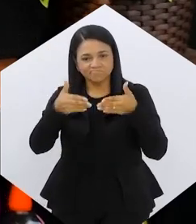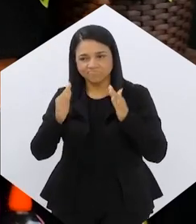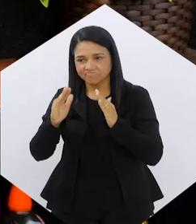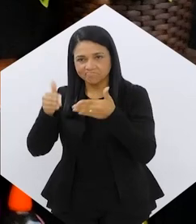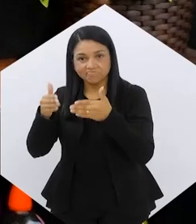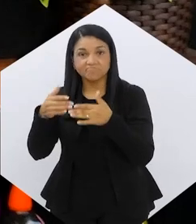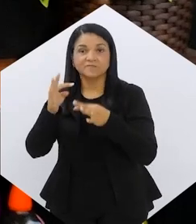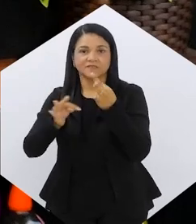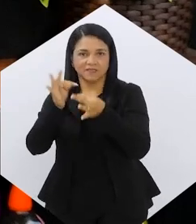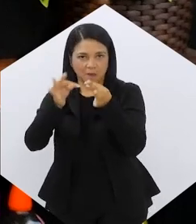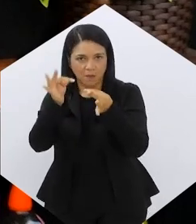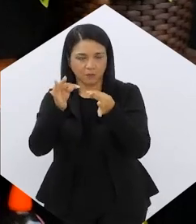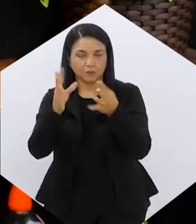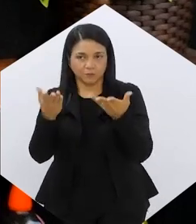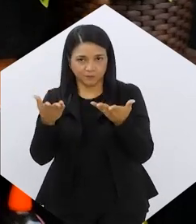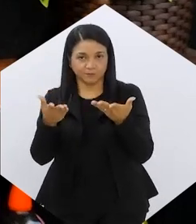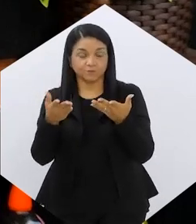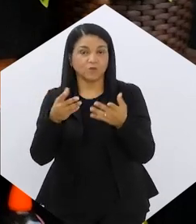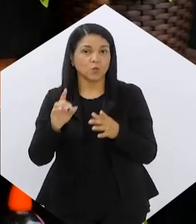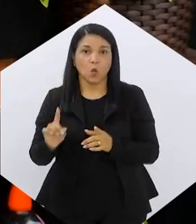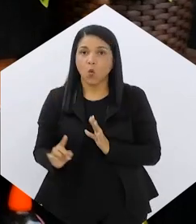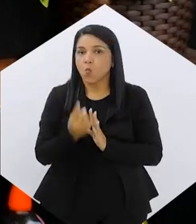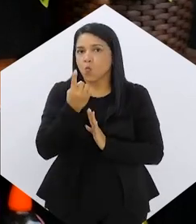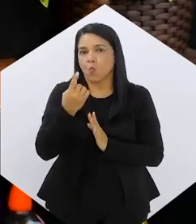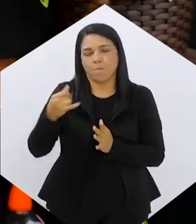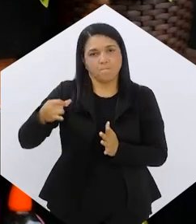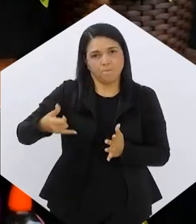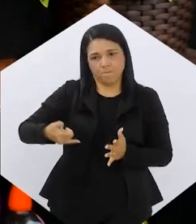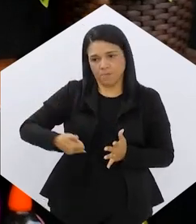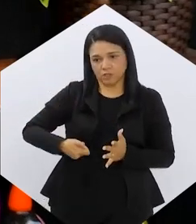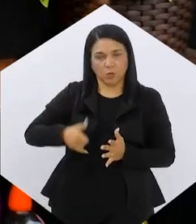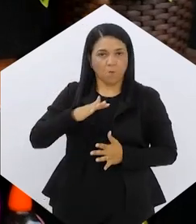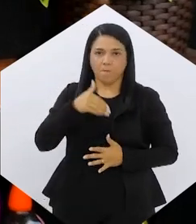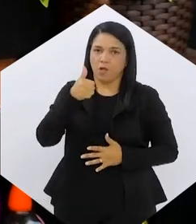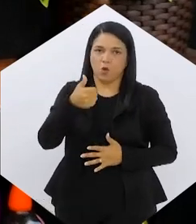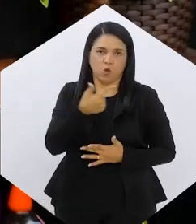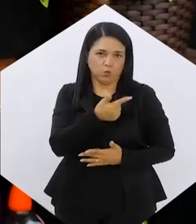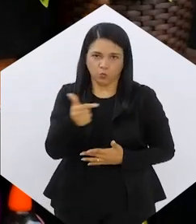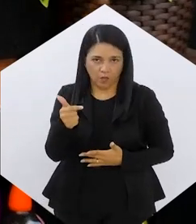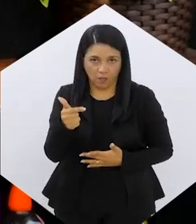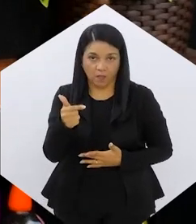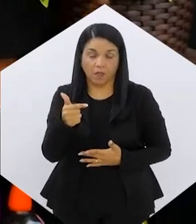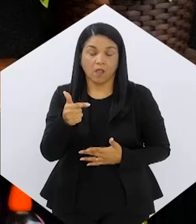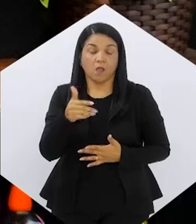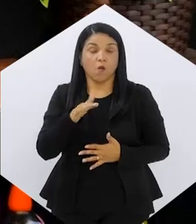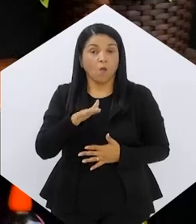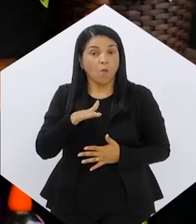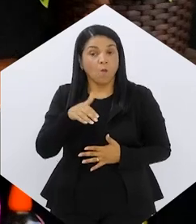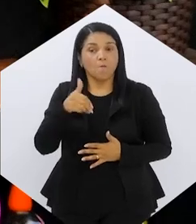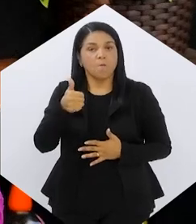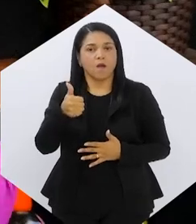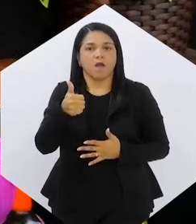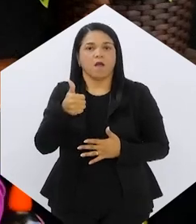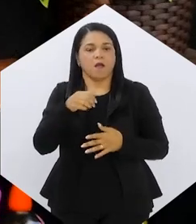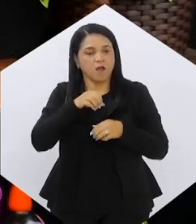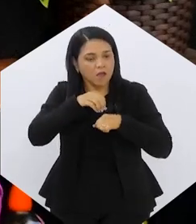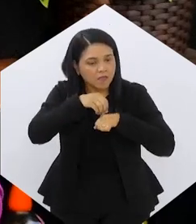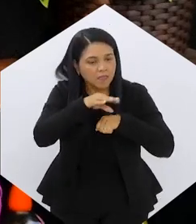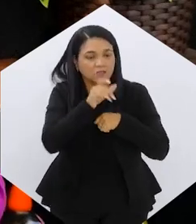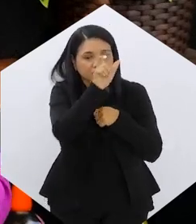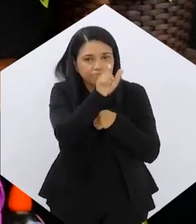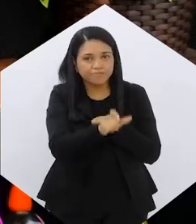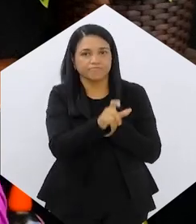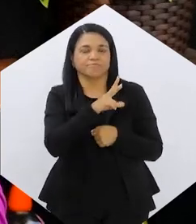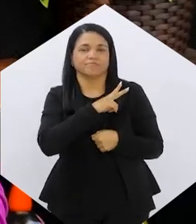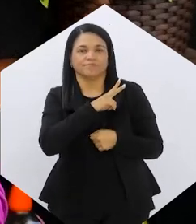se você puder falar mais um pouquinho. Porque eu acho que não existe um medicamento que seja aí o melhor, né? Eu acho que talvez seja o mais indicado para aquele